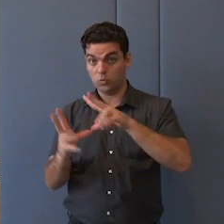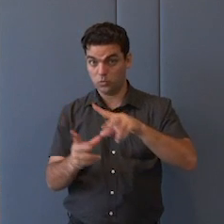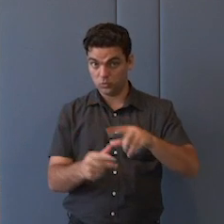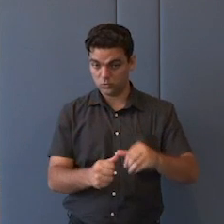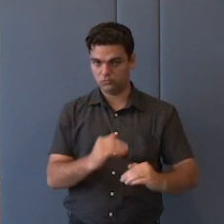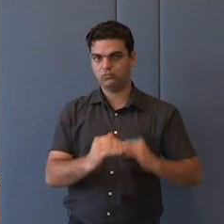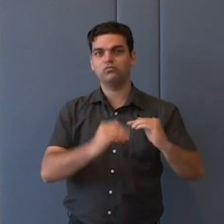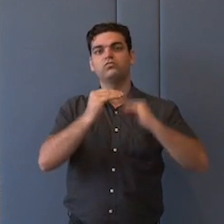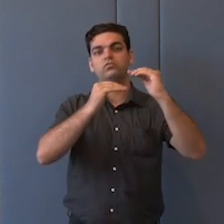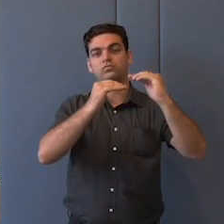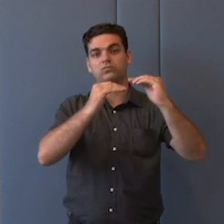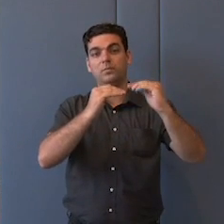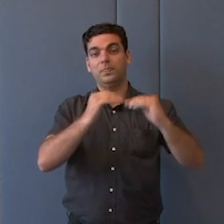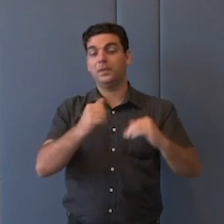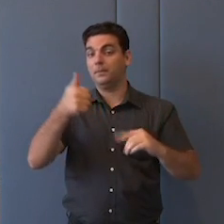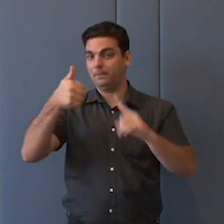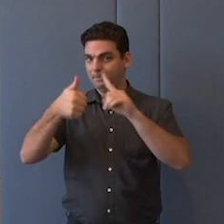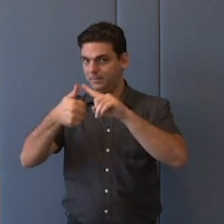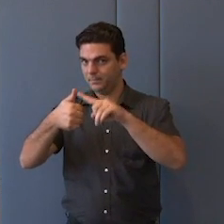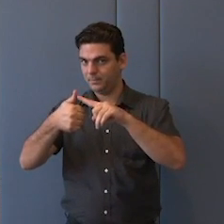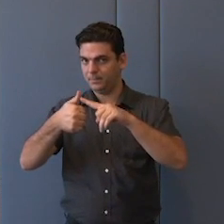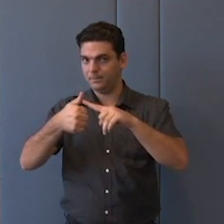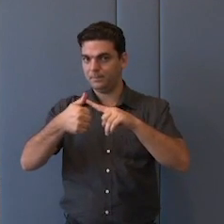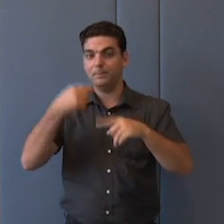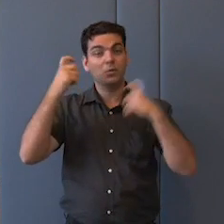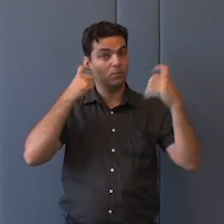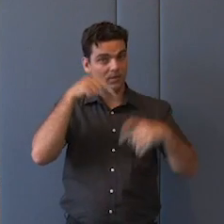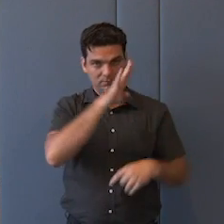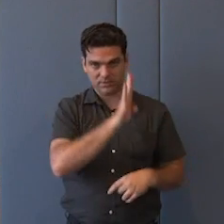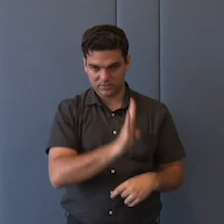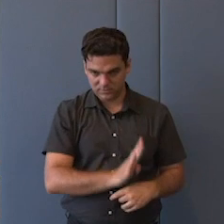interesses e dos nossos princípios. Bem,